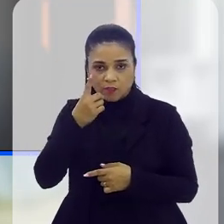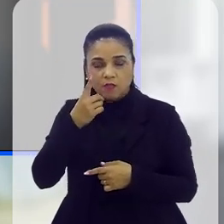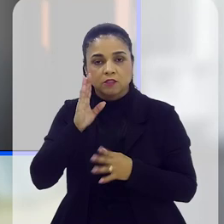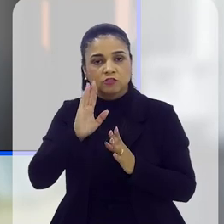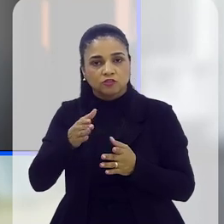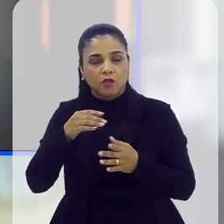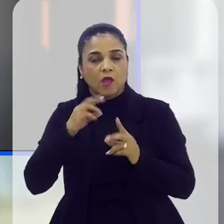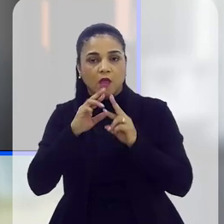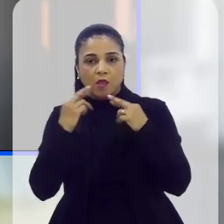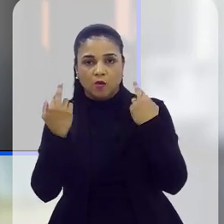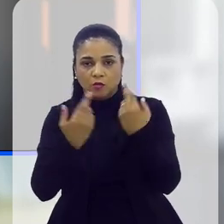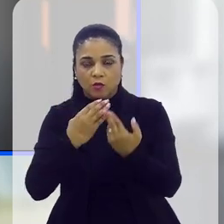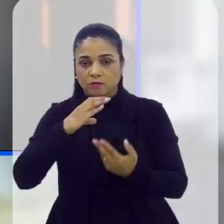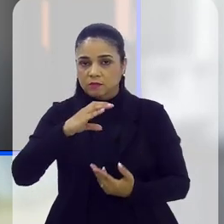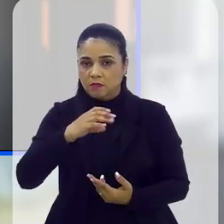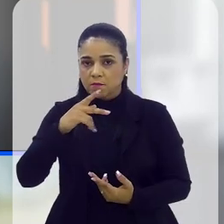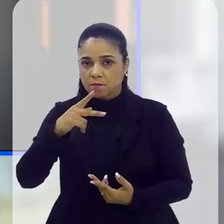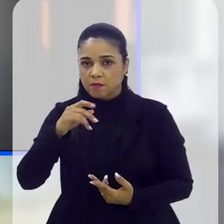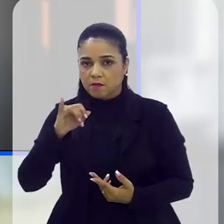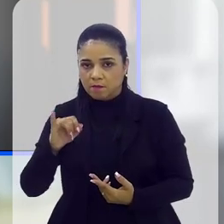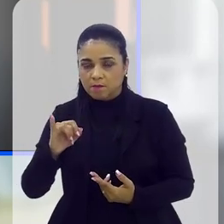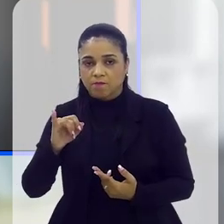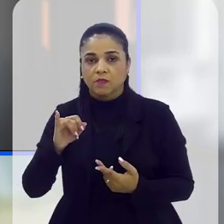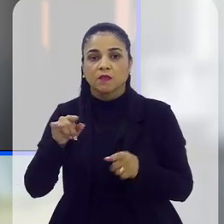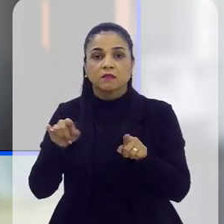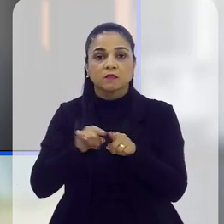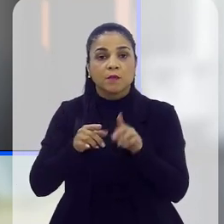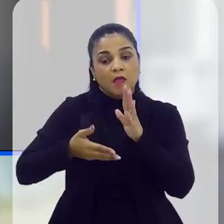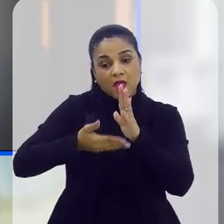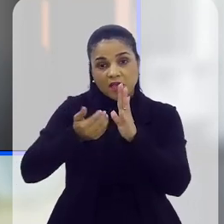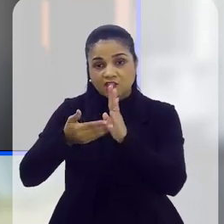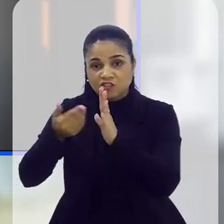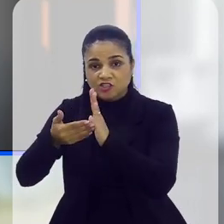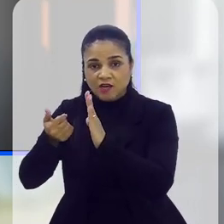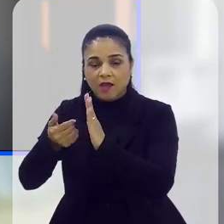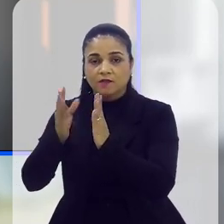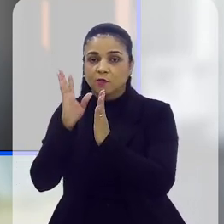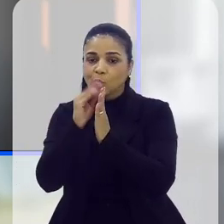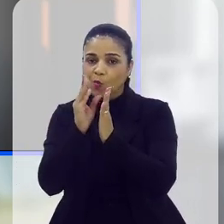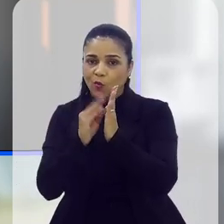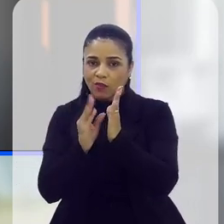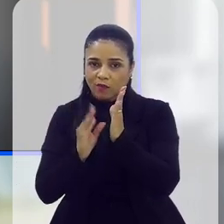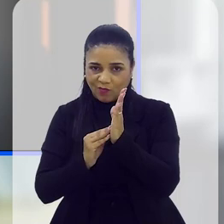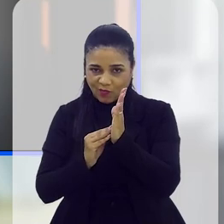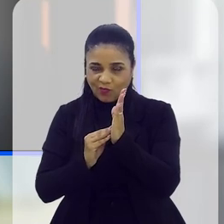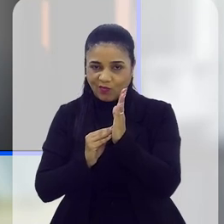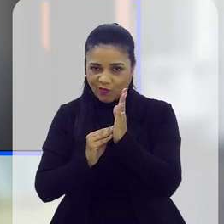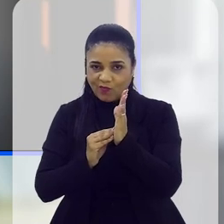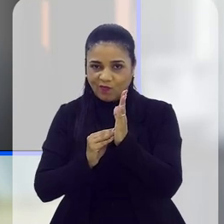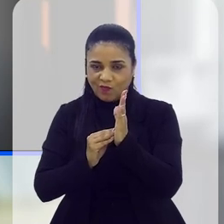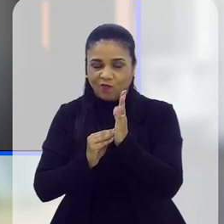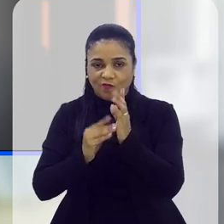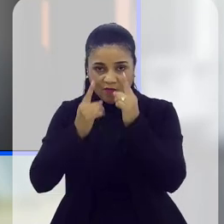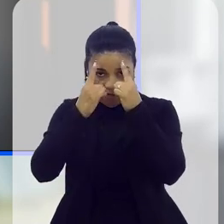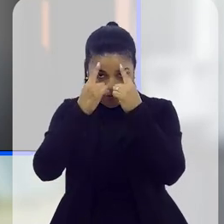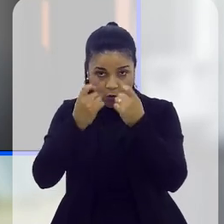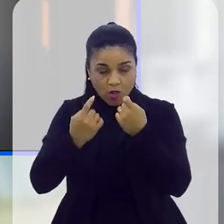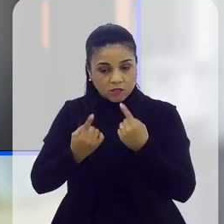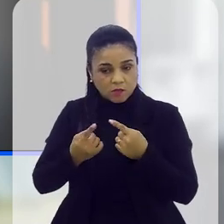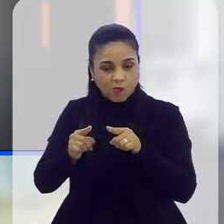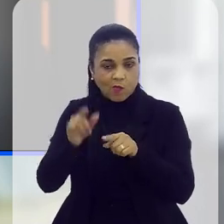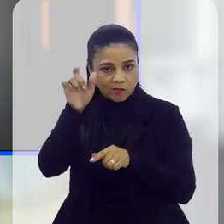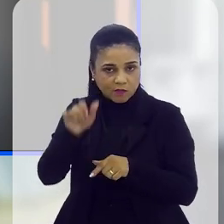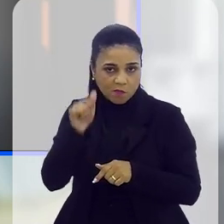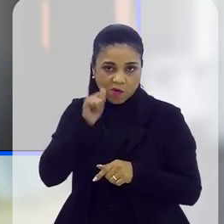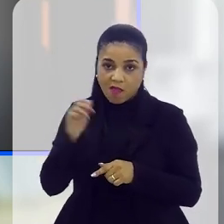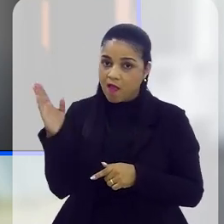que acho que já surgiu durante as reuniões da CPI é a questão dessa retirada também do conteúdo do ar ali de forma mais